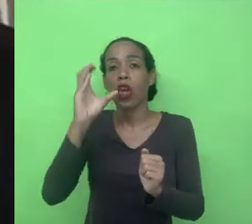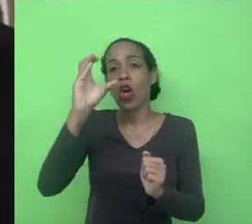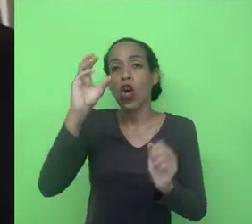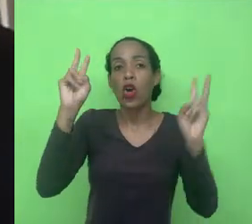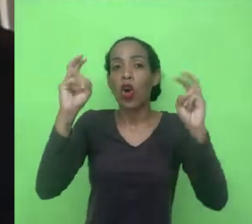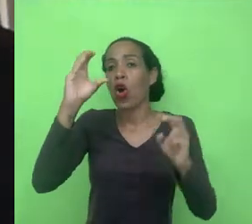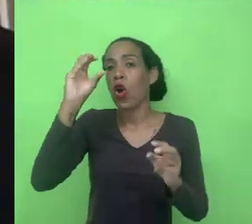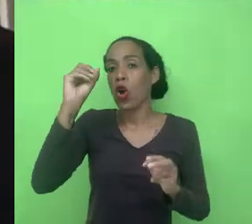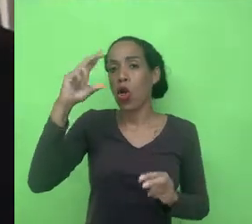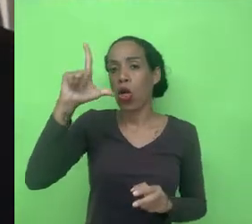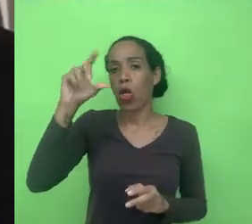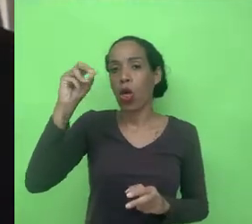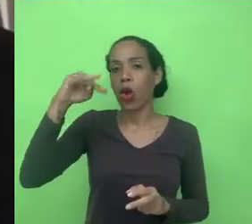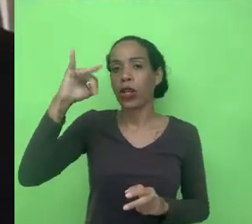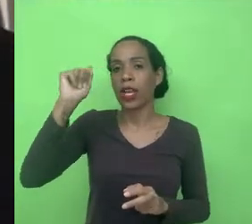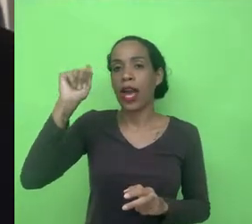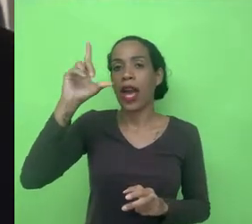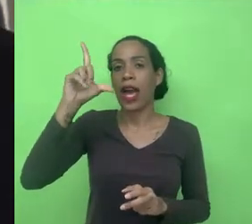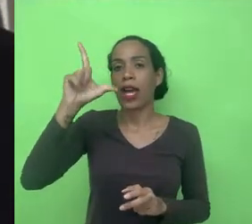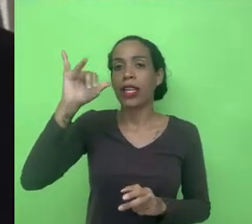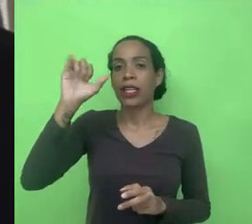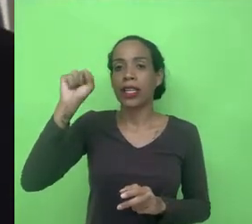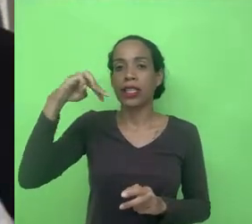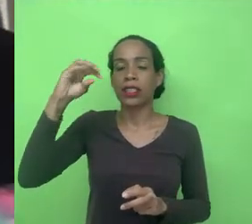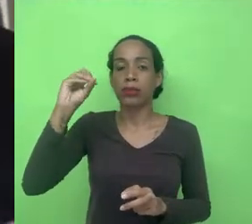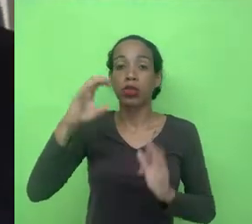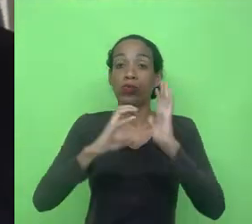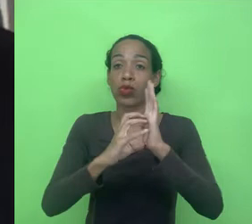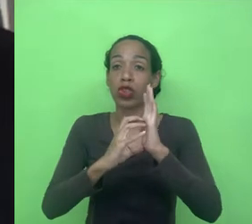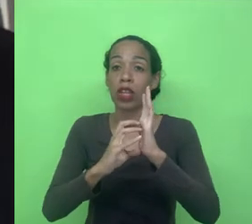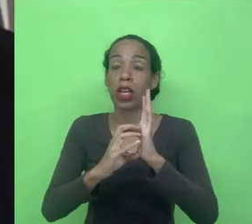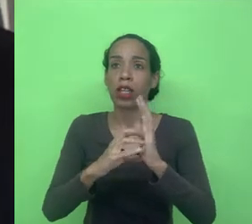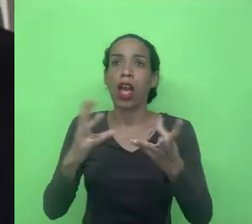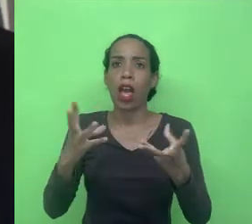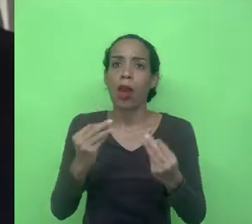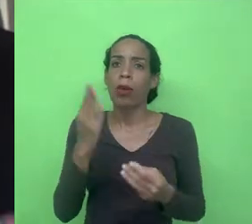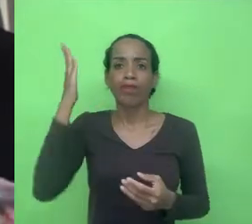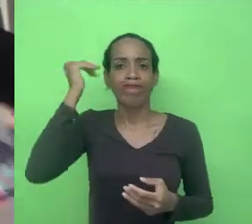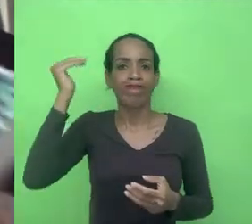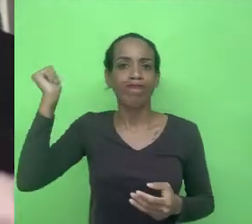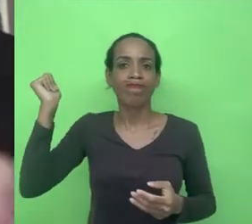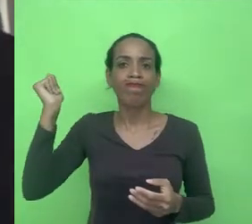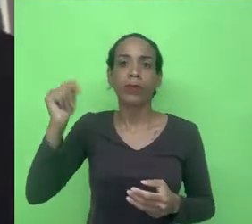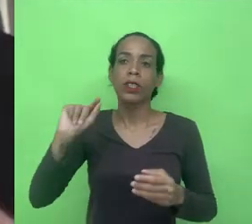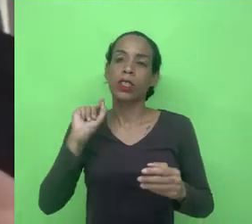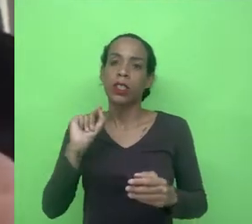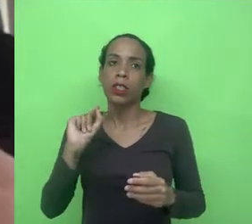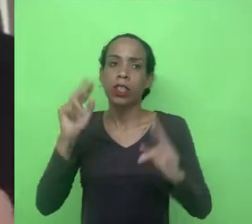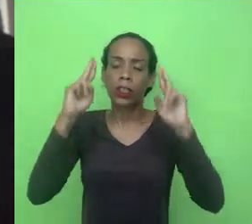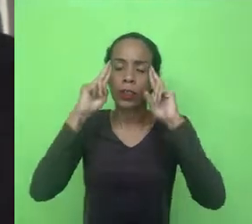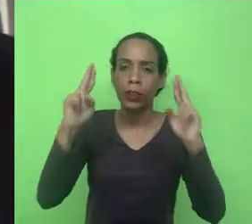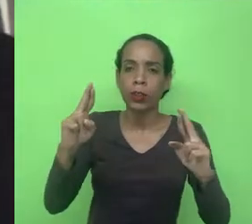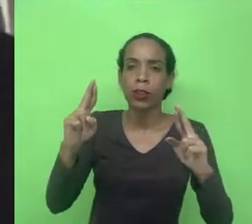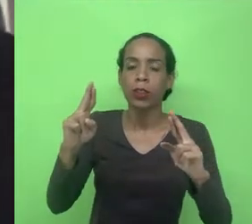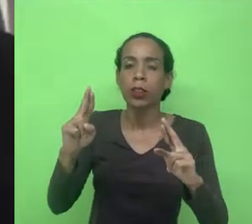dados. É um conceito que foi popularizado e eu acho que a maior referência desse conceito hoje é